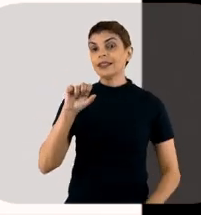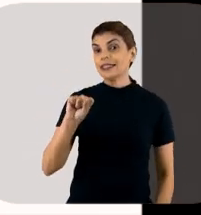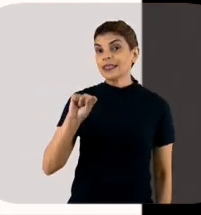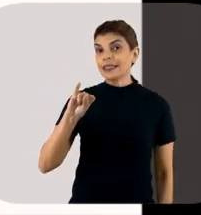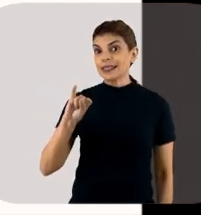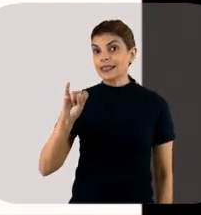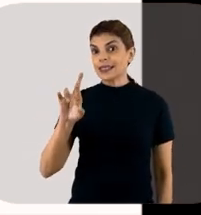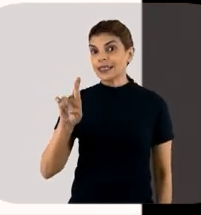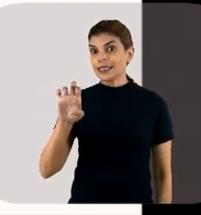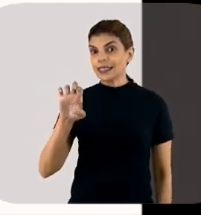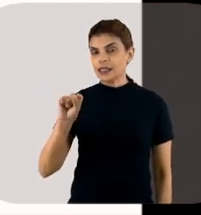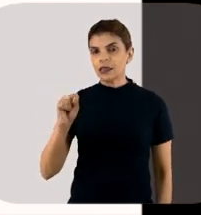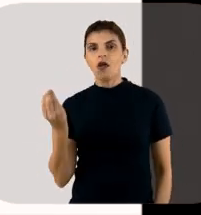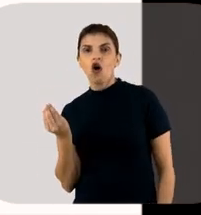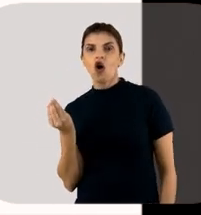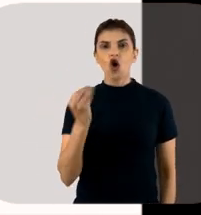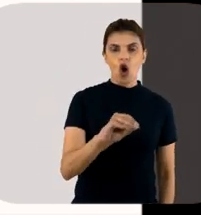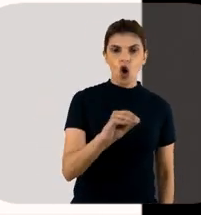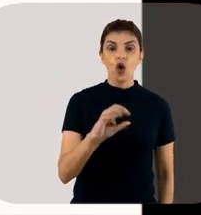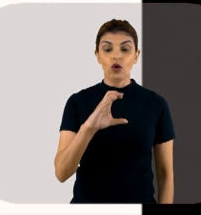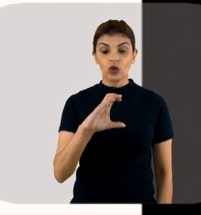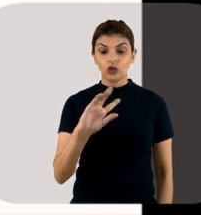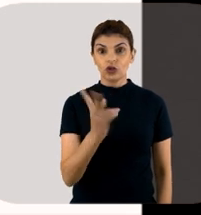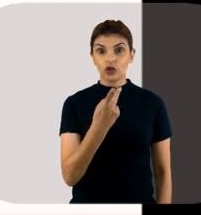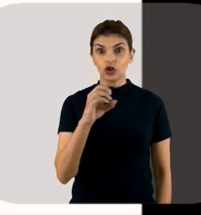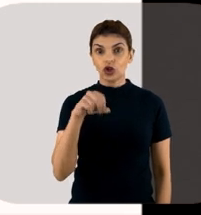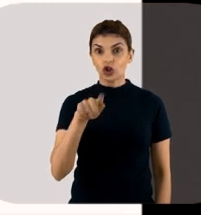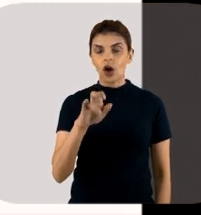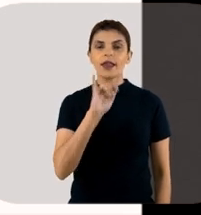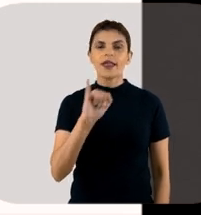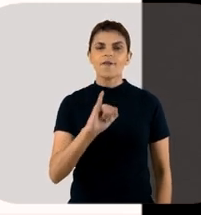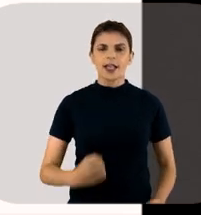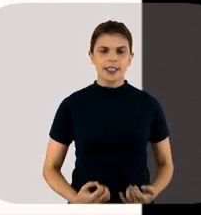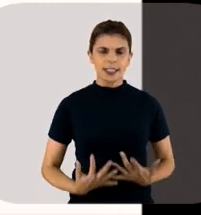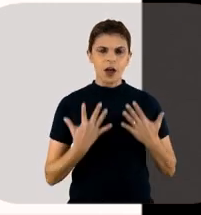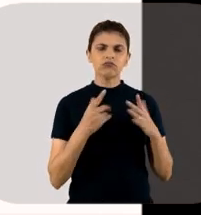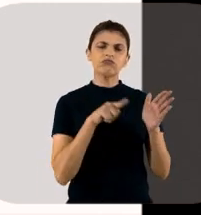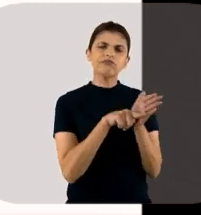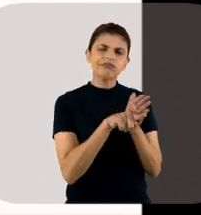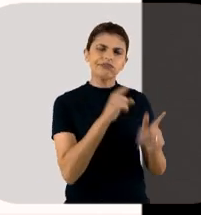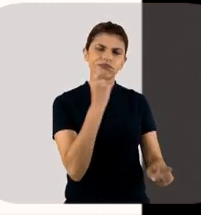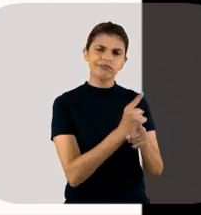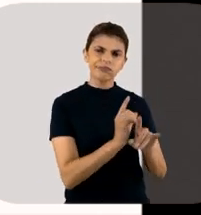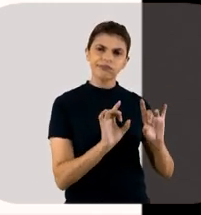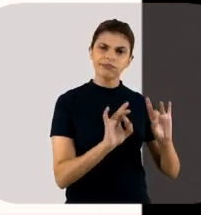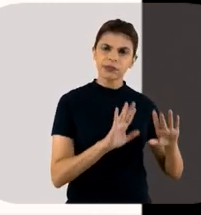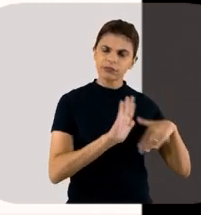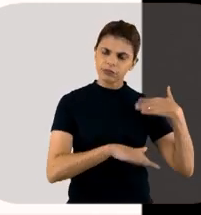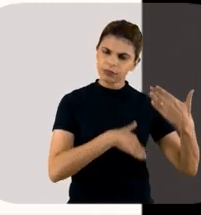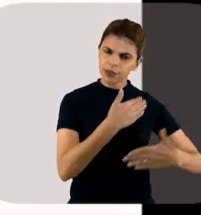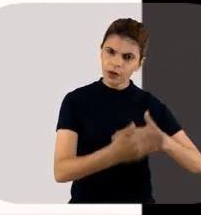critério de SIRS e colocou-se como uma infecção provável ou diagnosticada